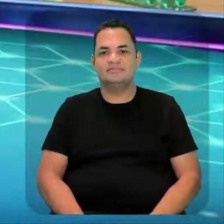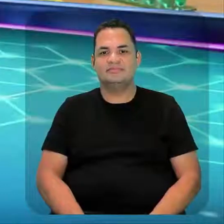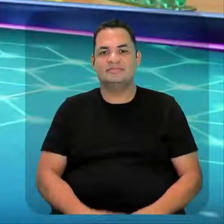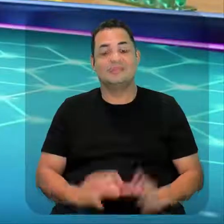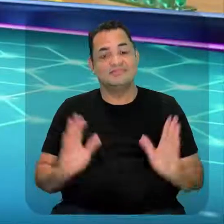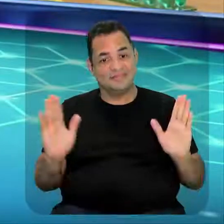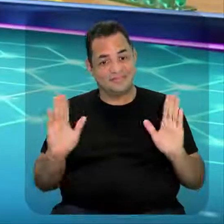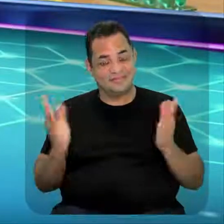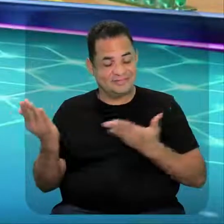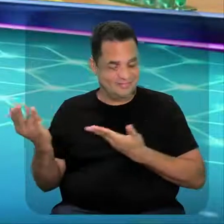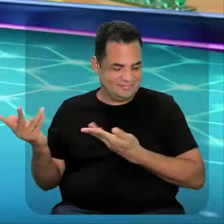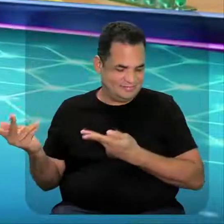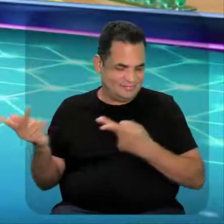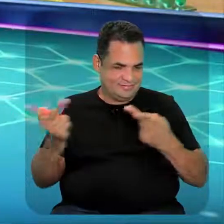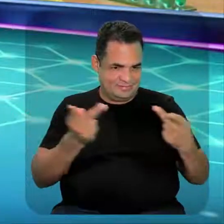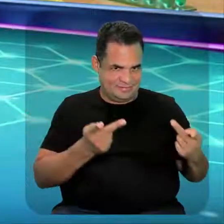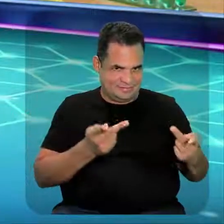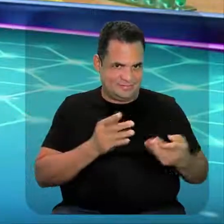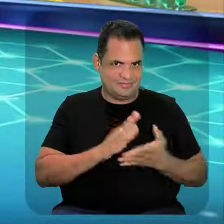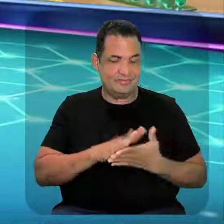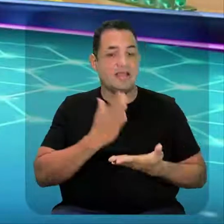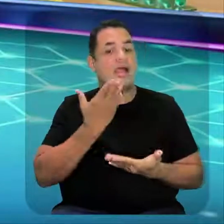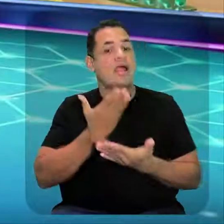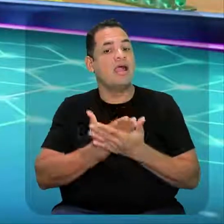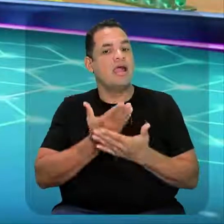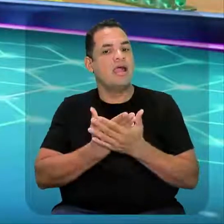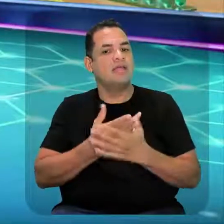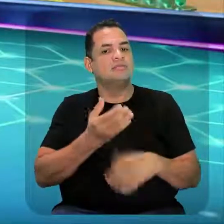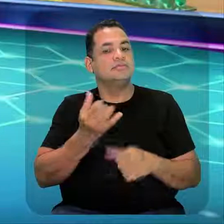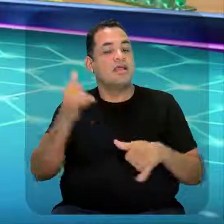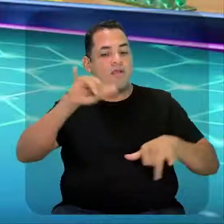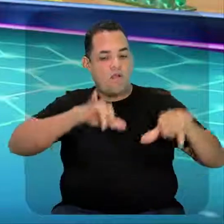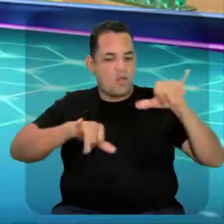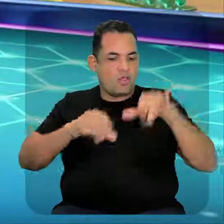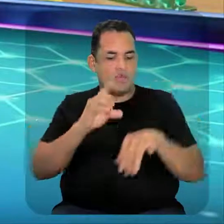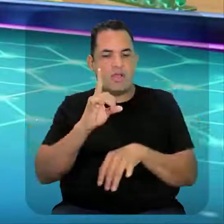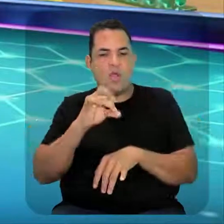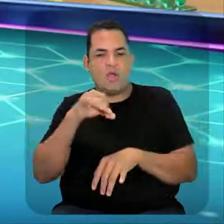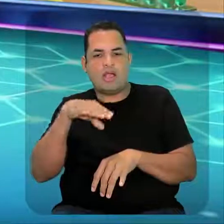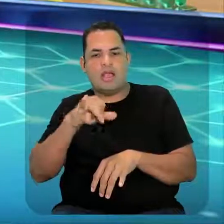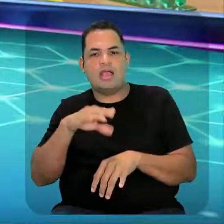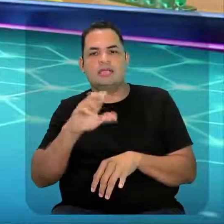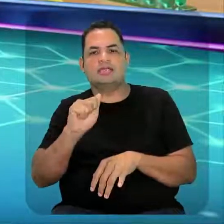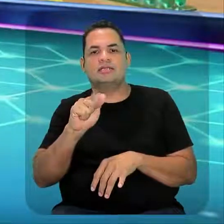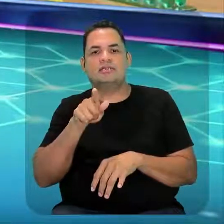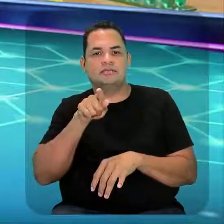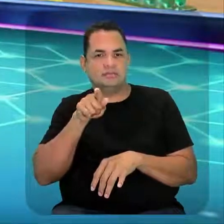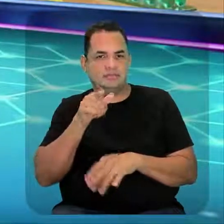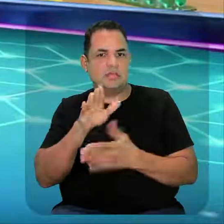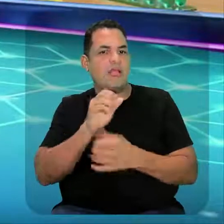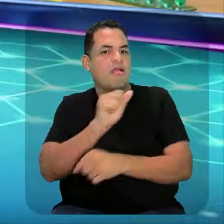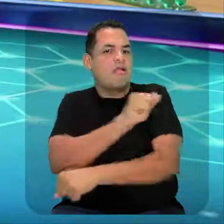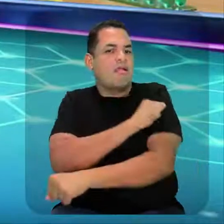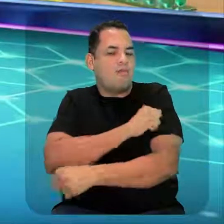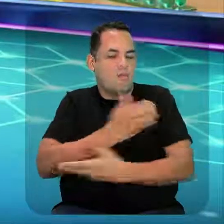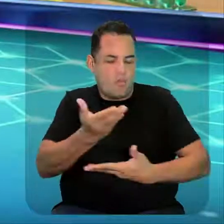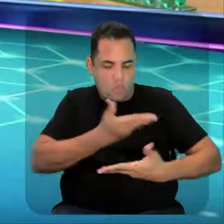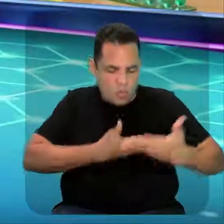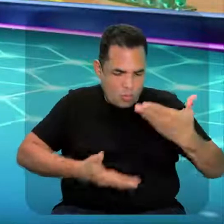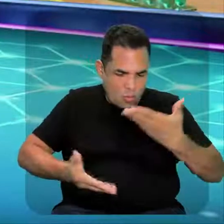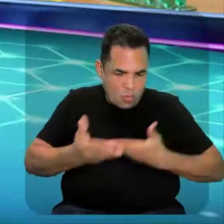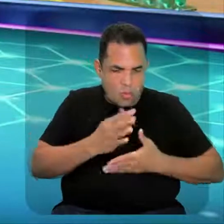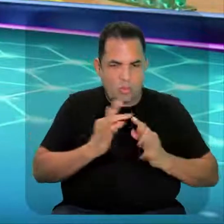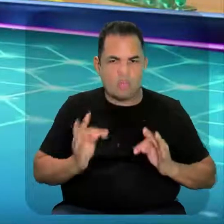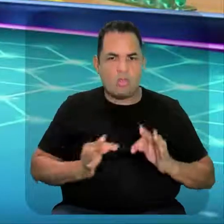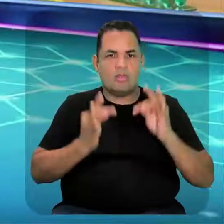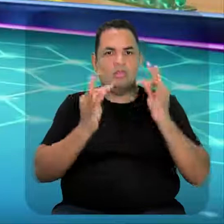Pessoal, sejam bem-vindos a mais uma aula de Química Orgânica. Você que é aluno da mediação tecnológica do